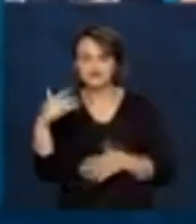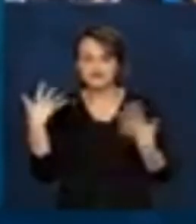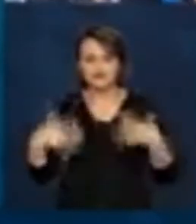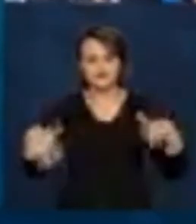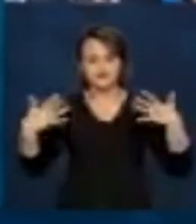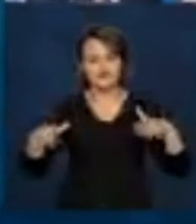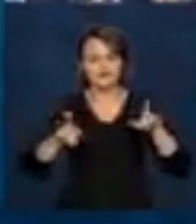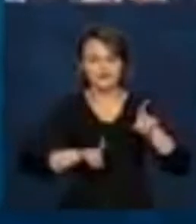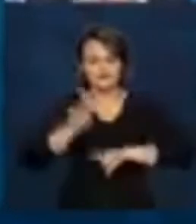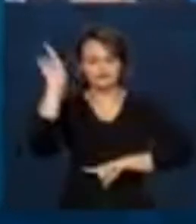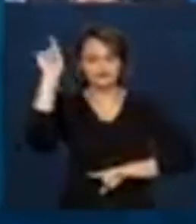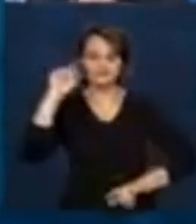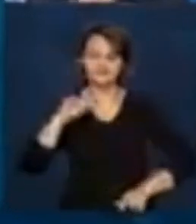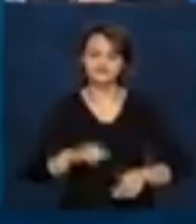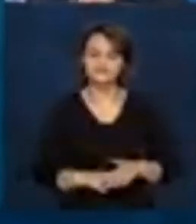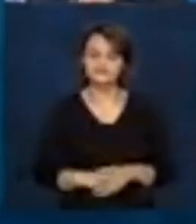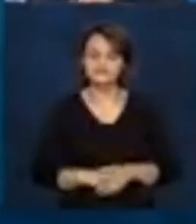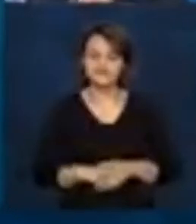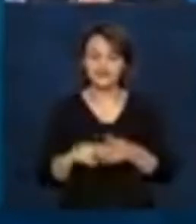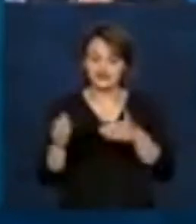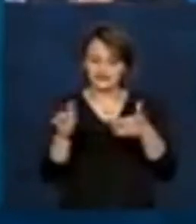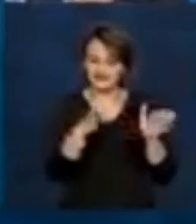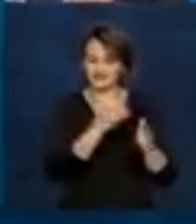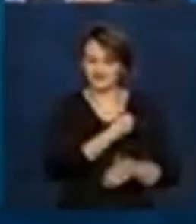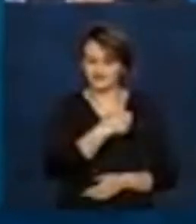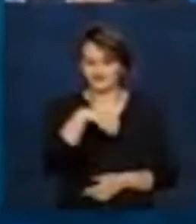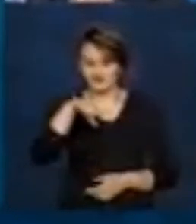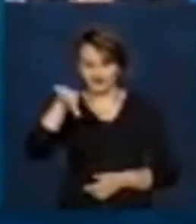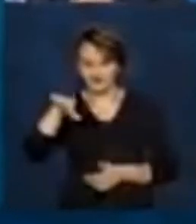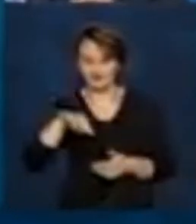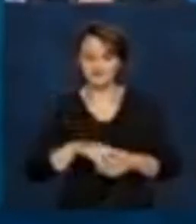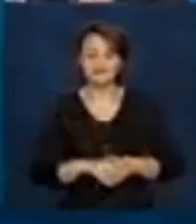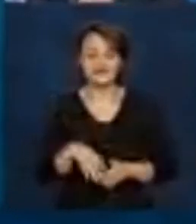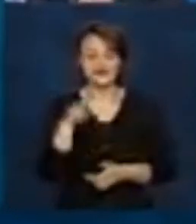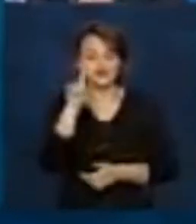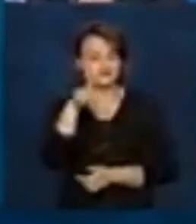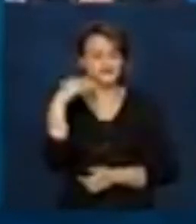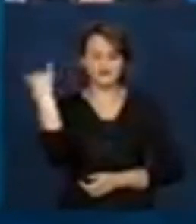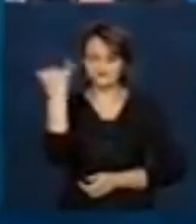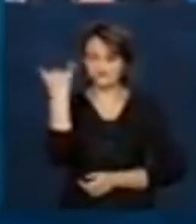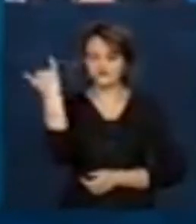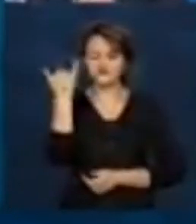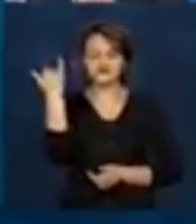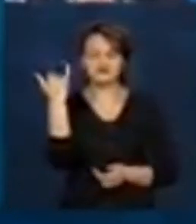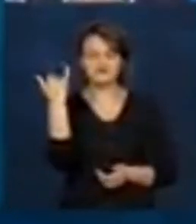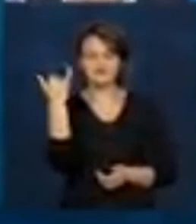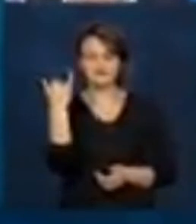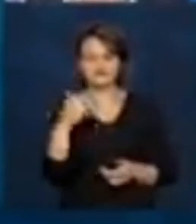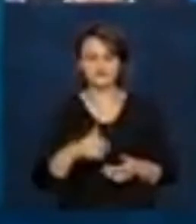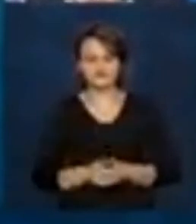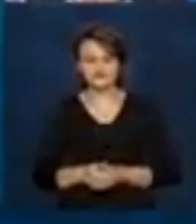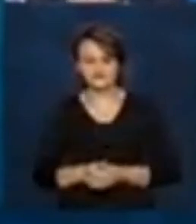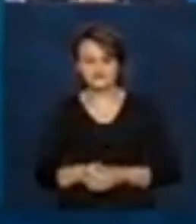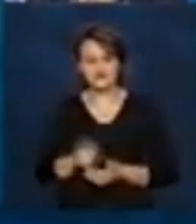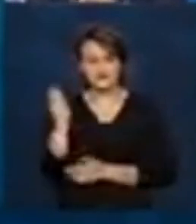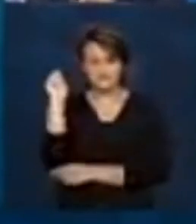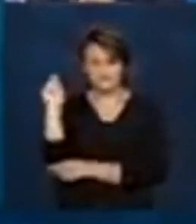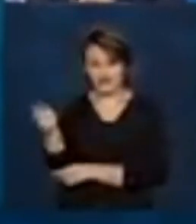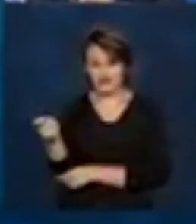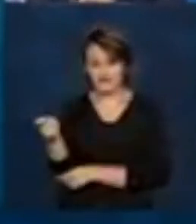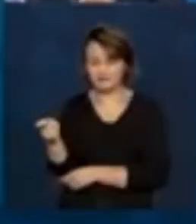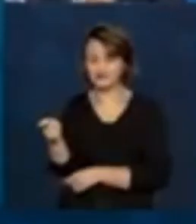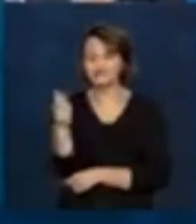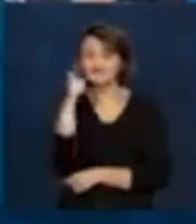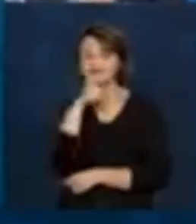Pode passar, por favor? No slide 9, então, isso é muito importante. O pagamento